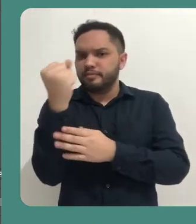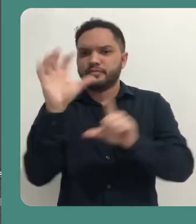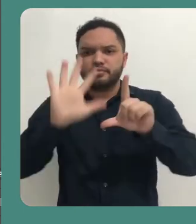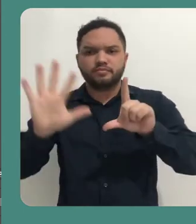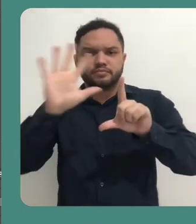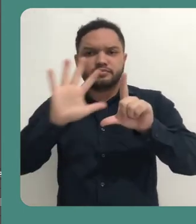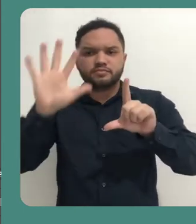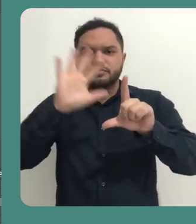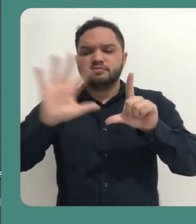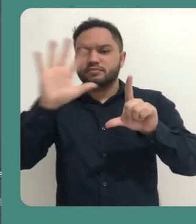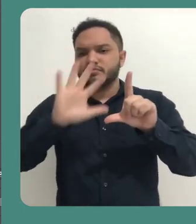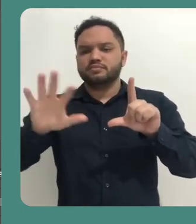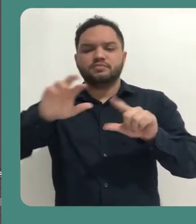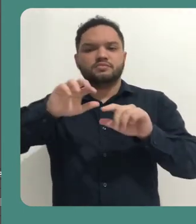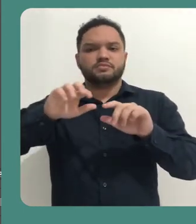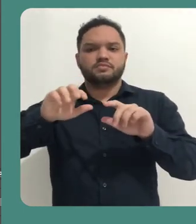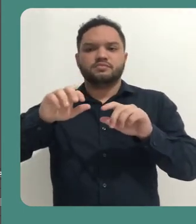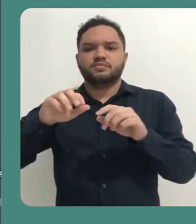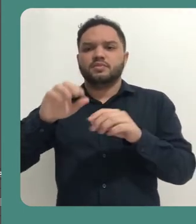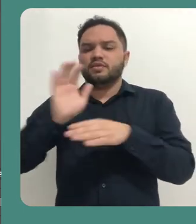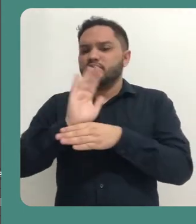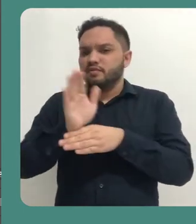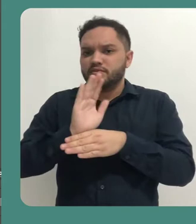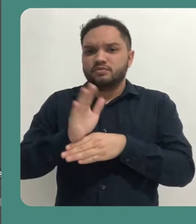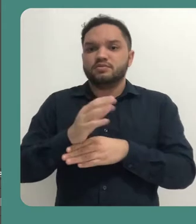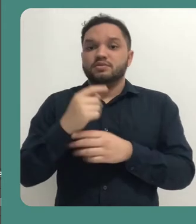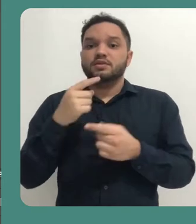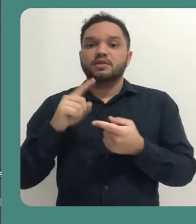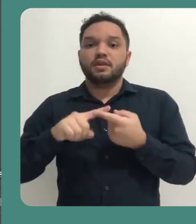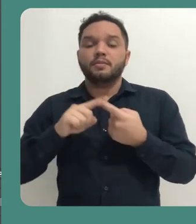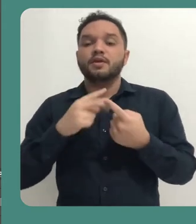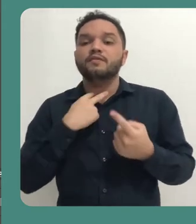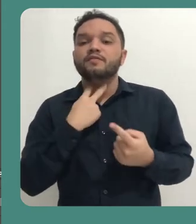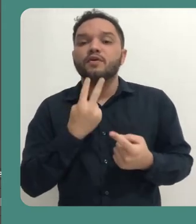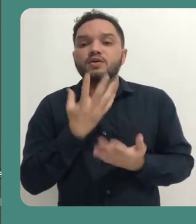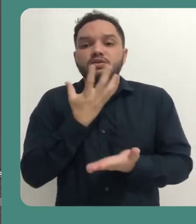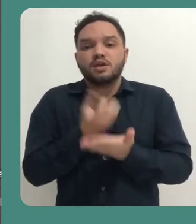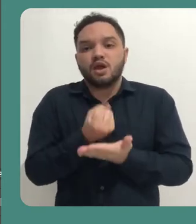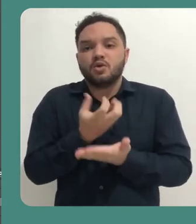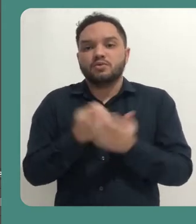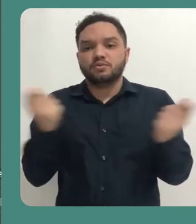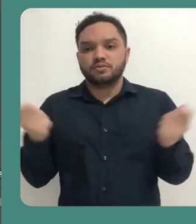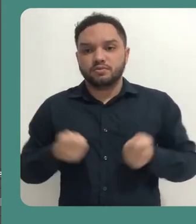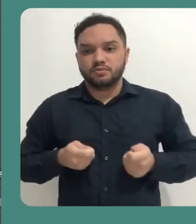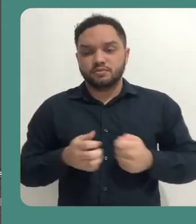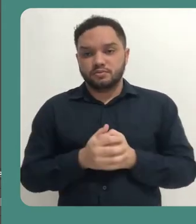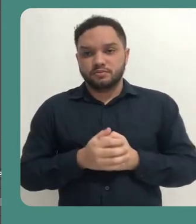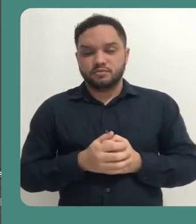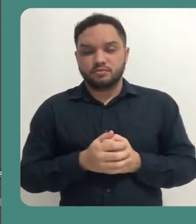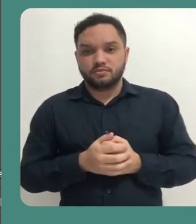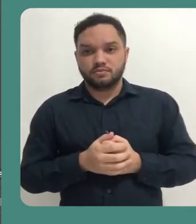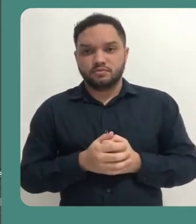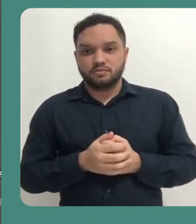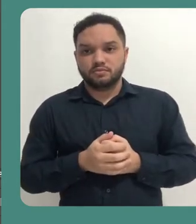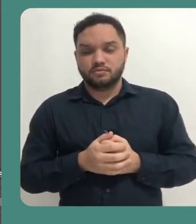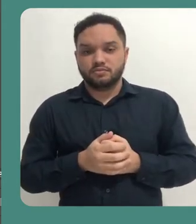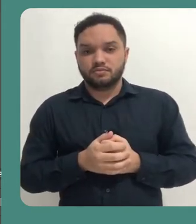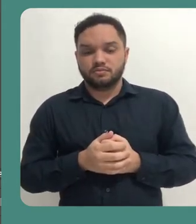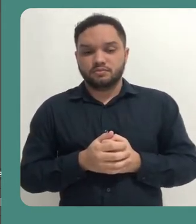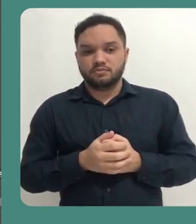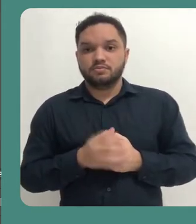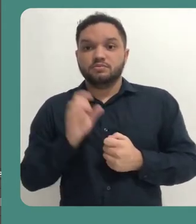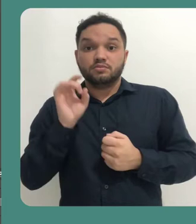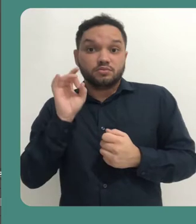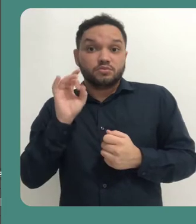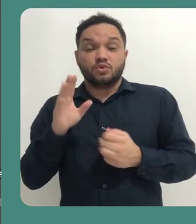tela, de uma janela, captura de vídeo e captura de áudio. Eu vou colocar uma cena inicial que